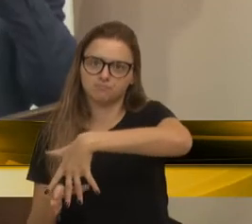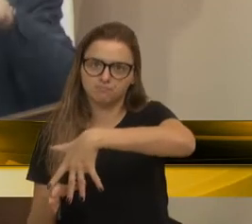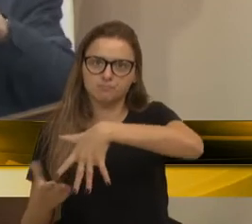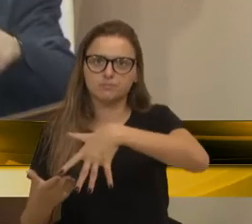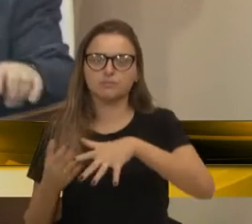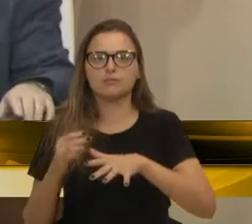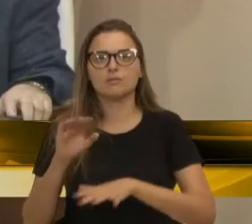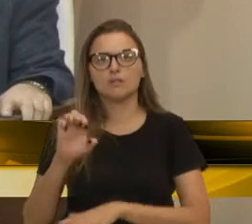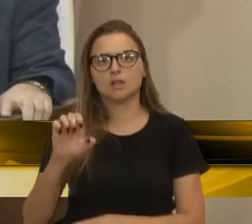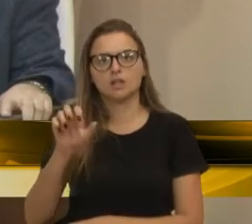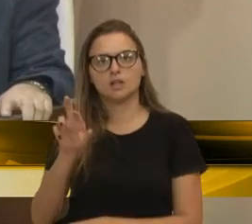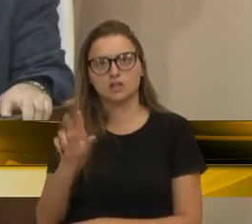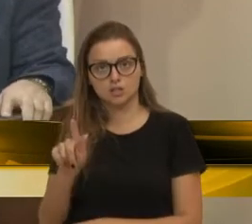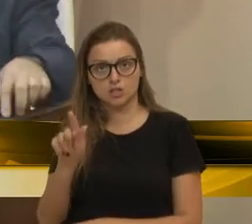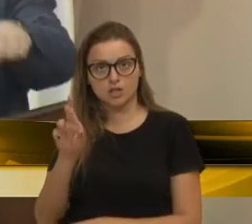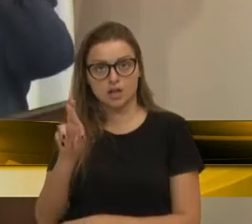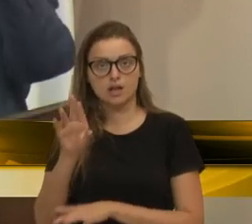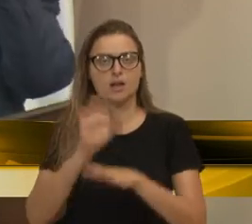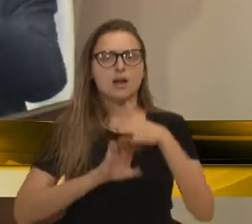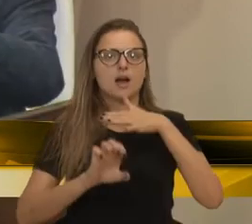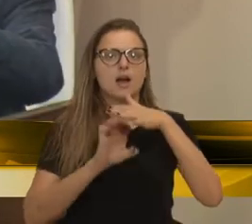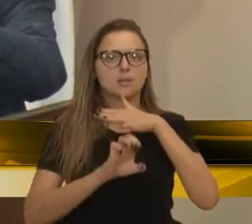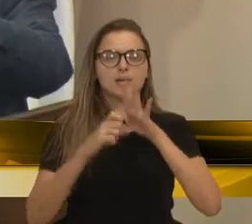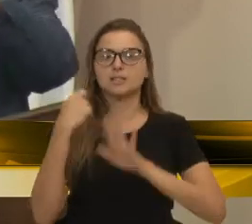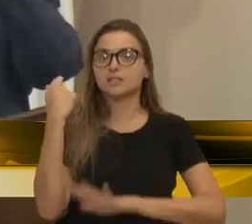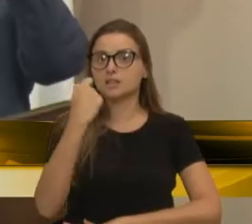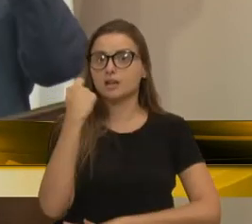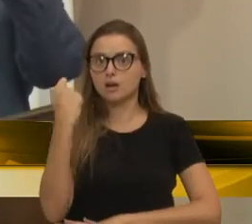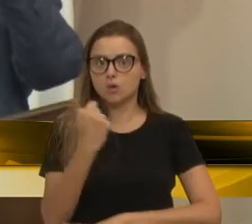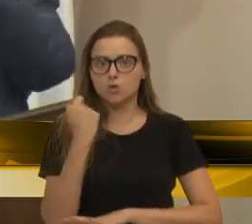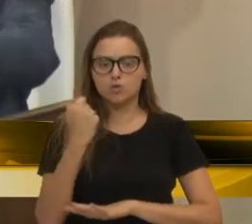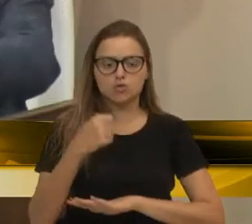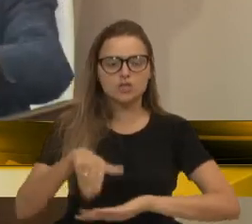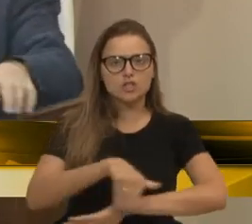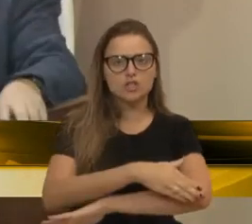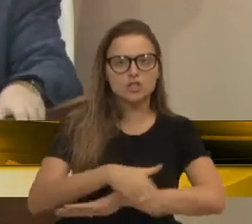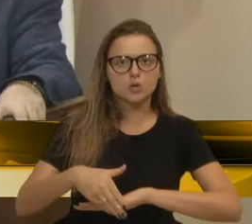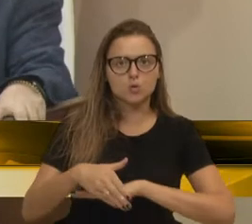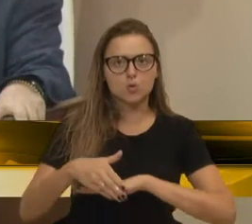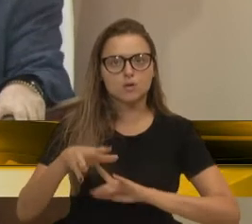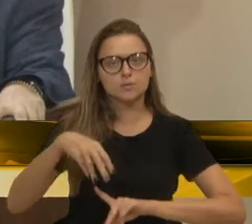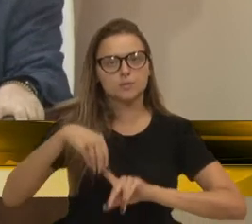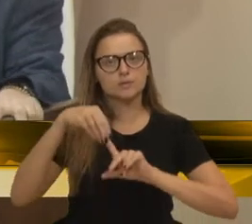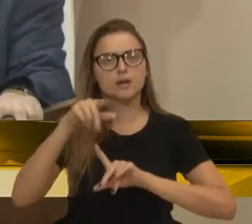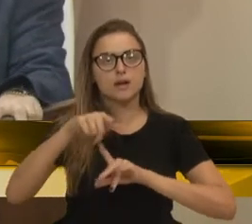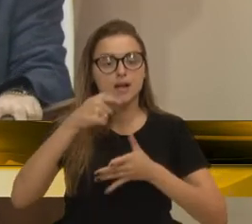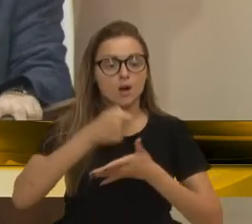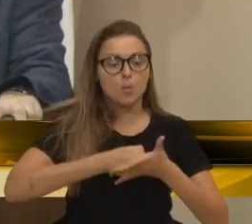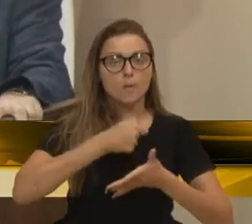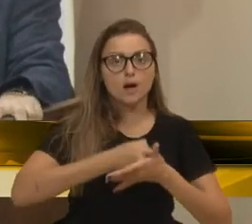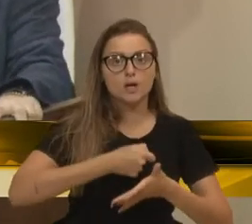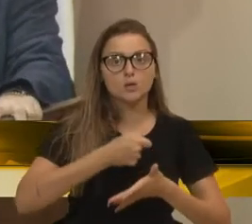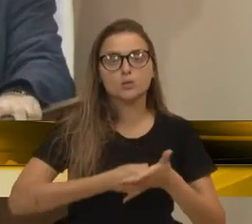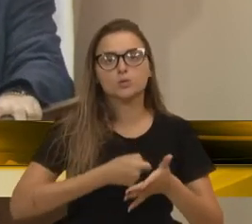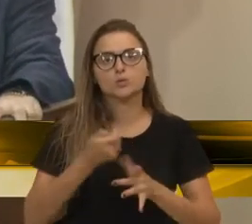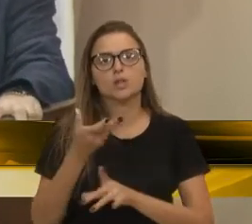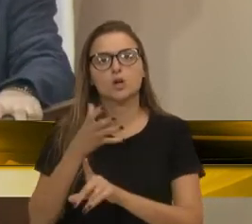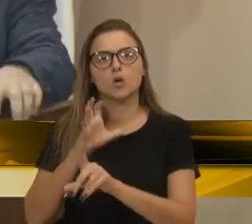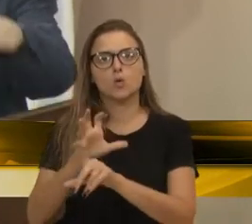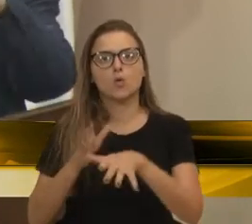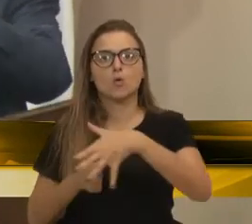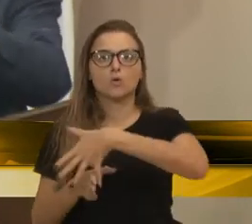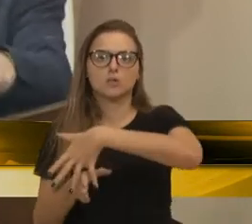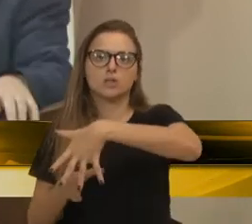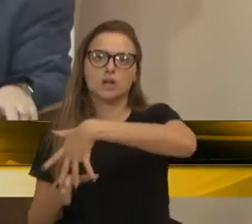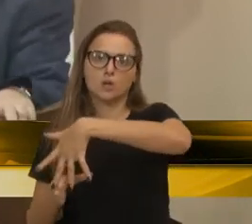a empresa gaúcha de rodovias, é uma conquista do movimento, de luta contra os polos de pedágio